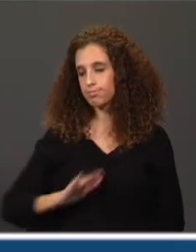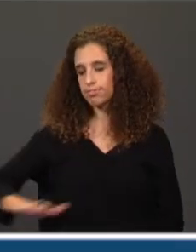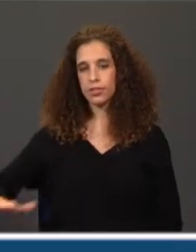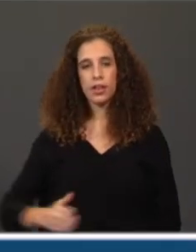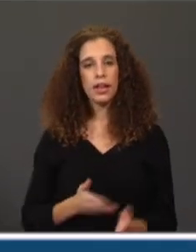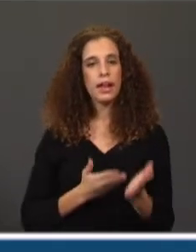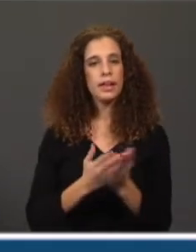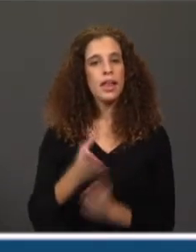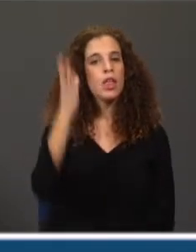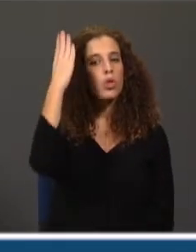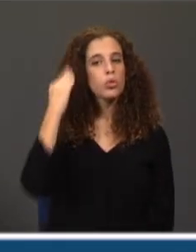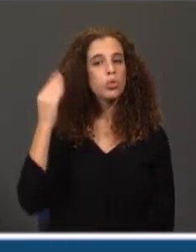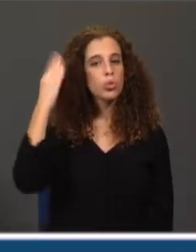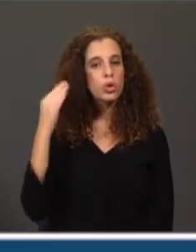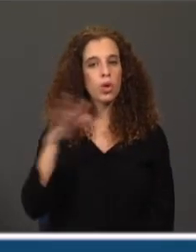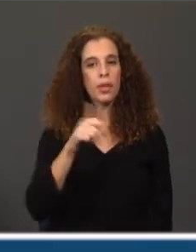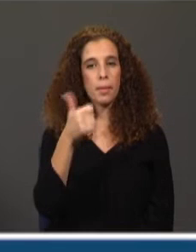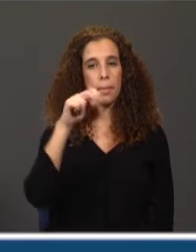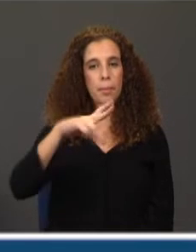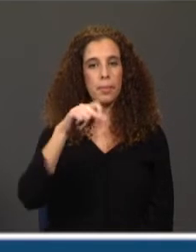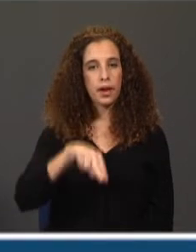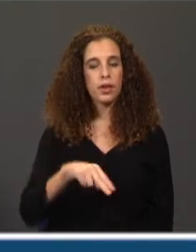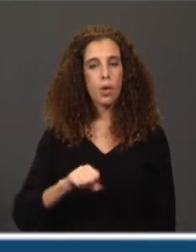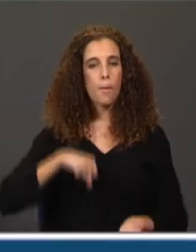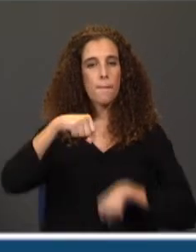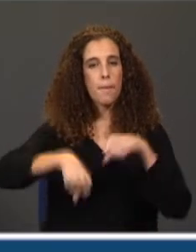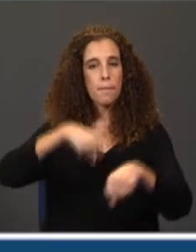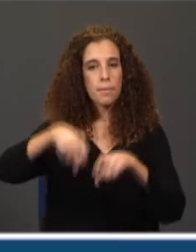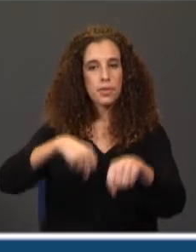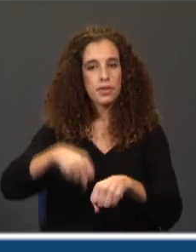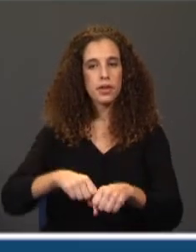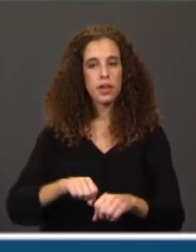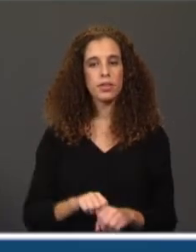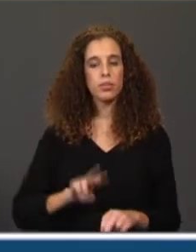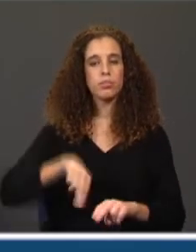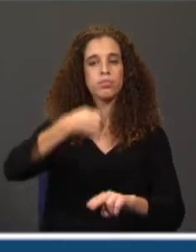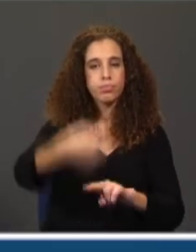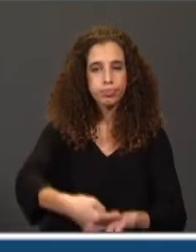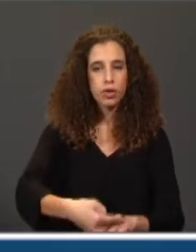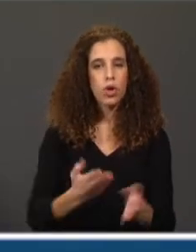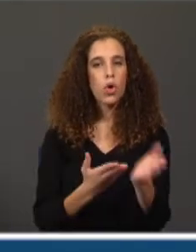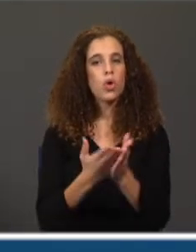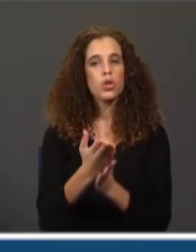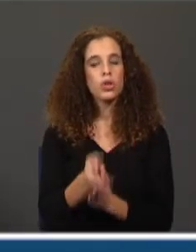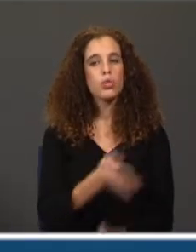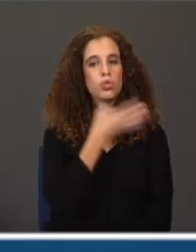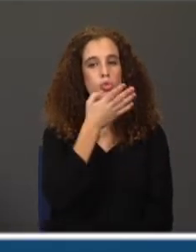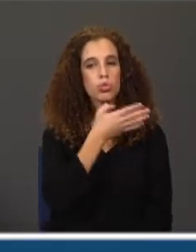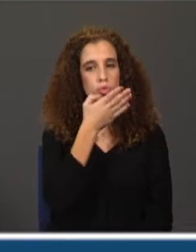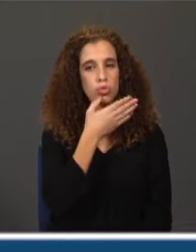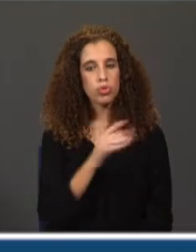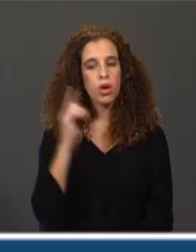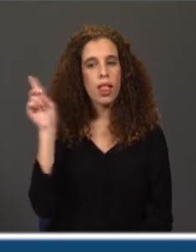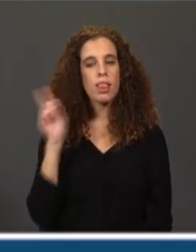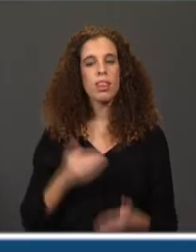essa Suíça onde em Berna uma bicicleta me veio a atropelar. Portanto, continuamos com o relato cronológico da viagem e